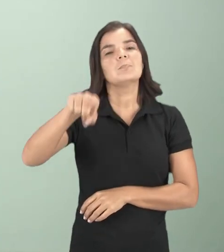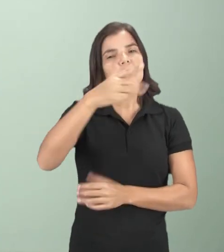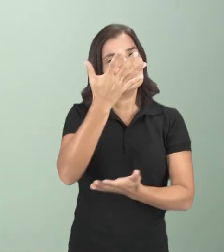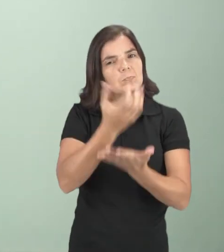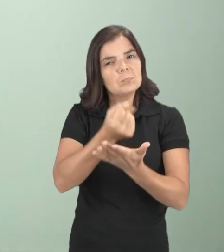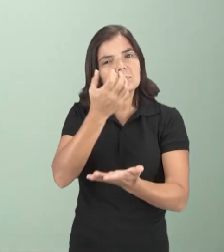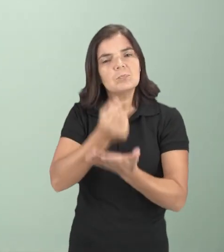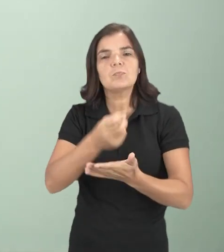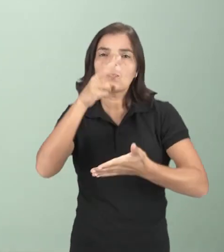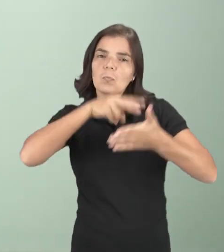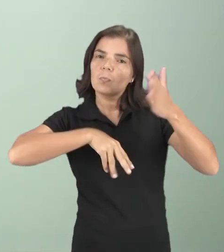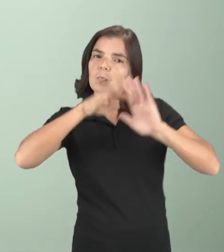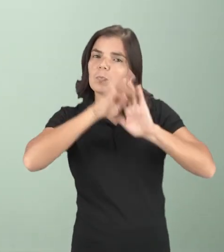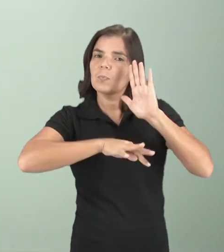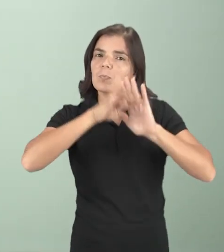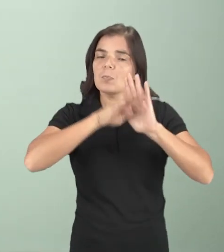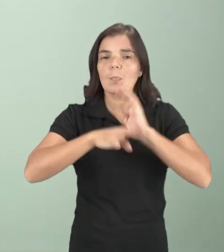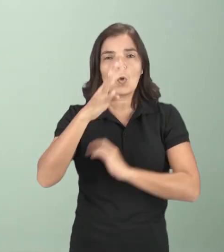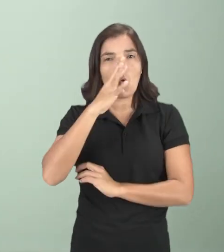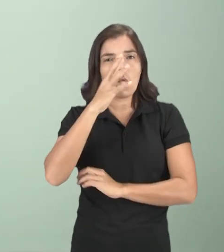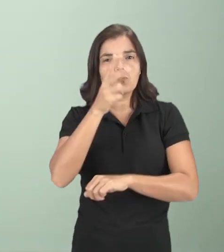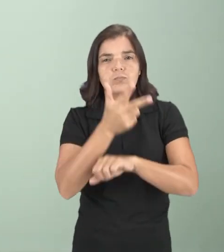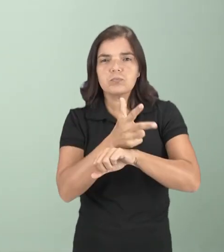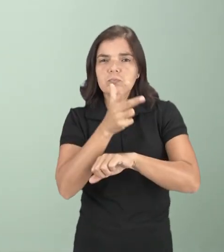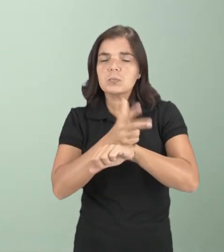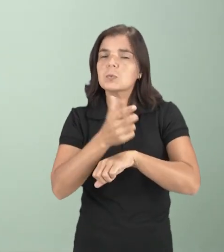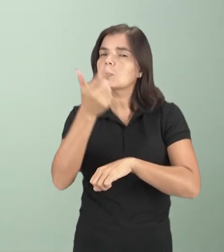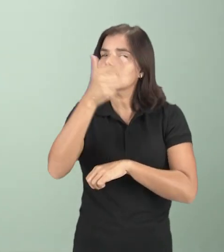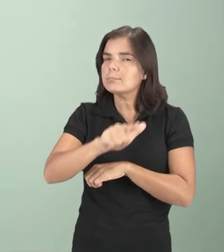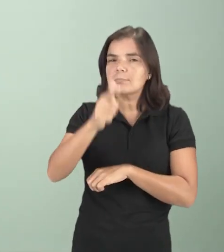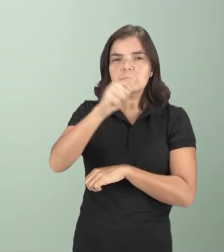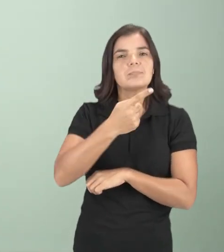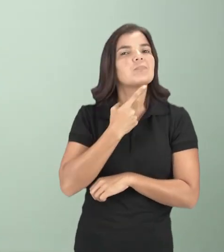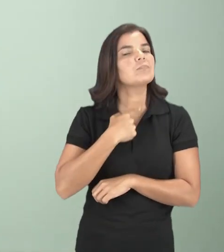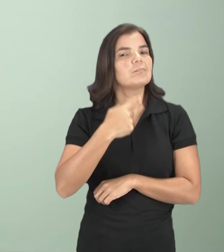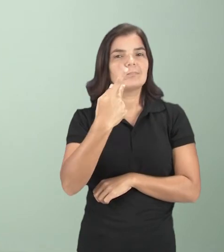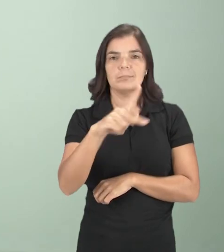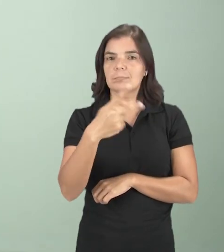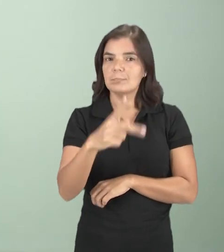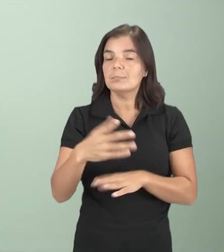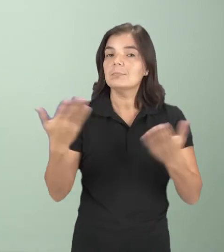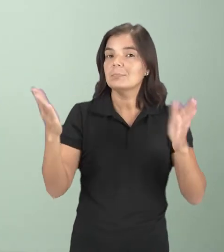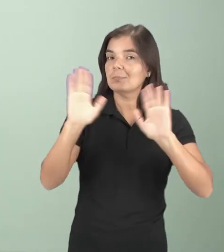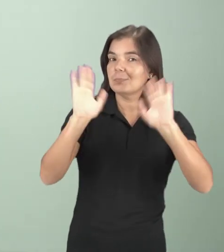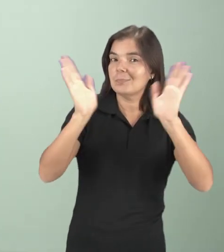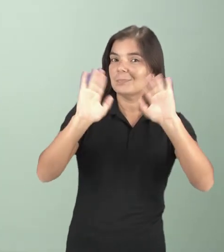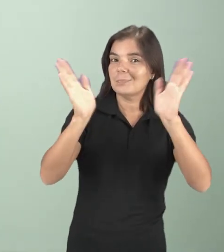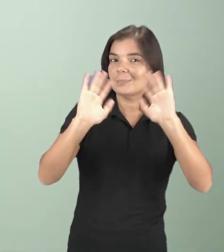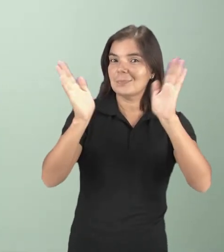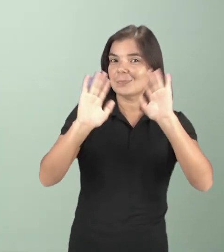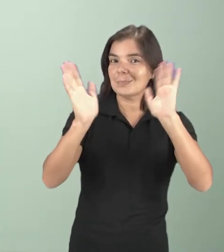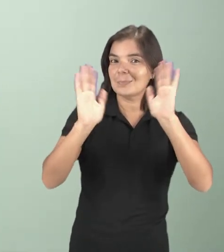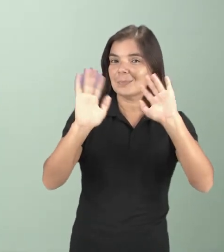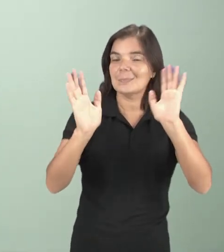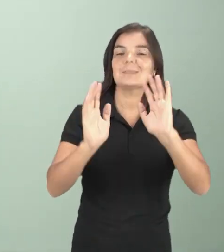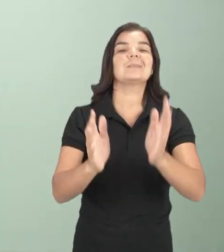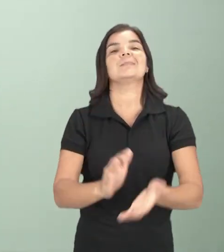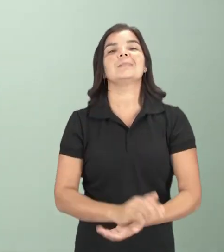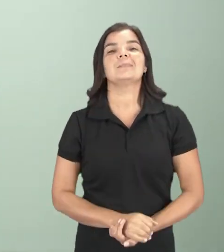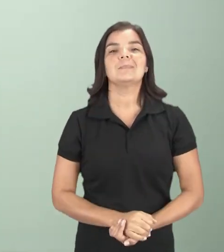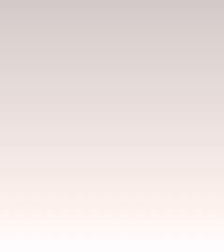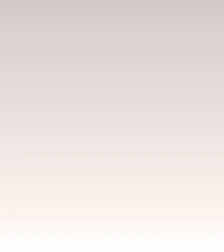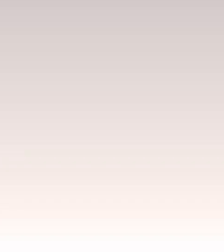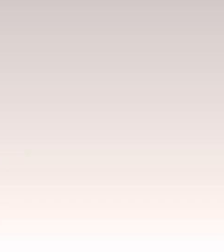baixar, ler os textos, assistir os vídeos quantas vezes você quiser. Até a próxima. Tchau, gente!